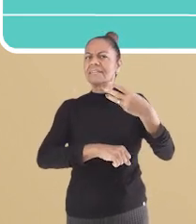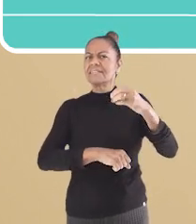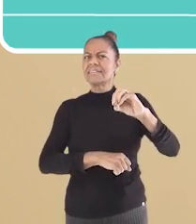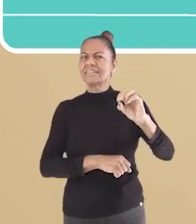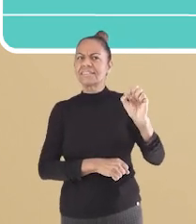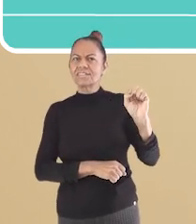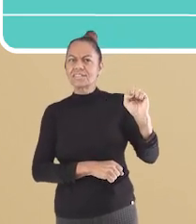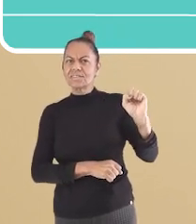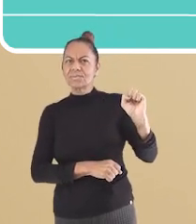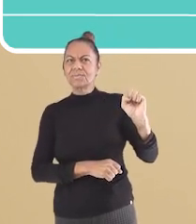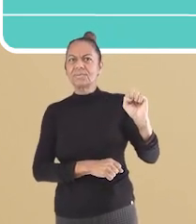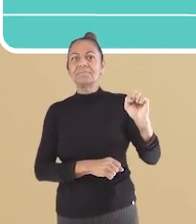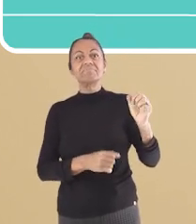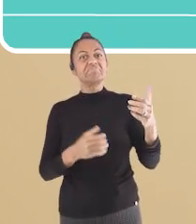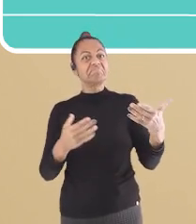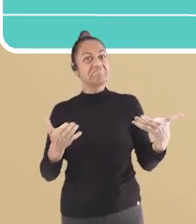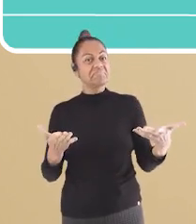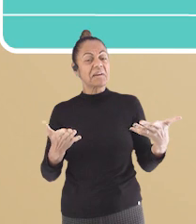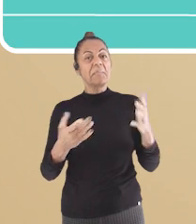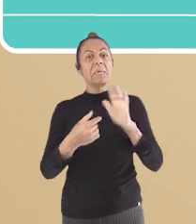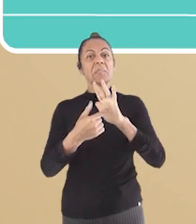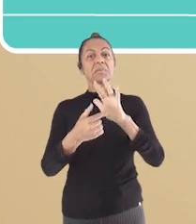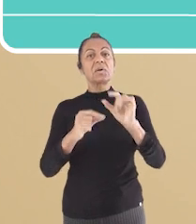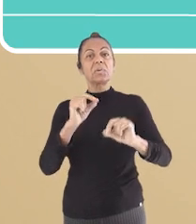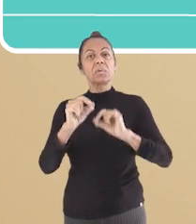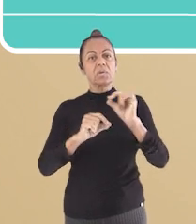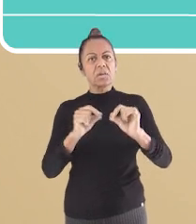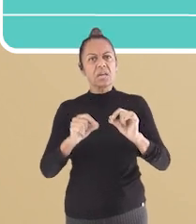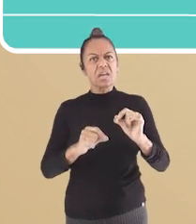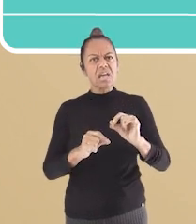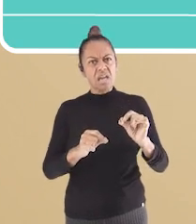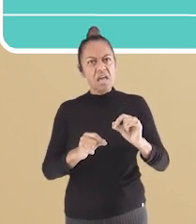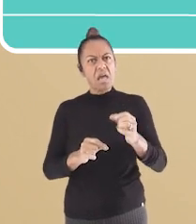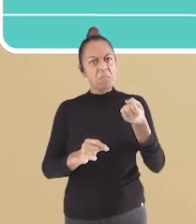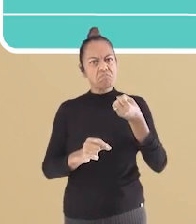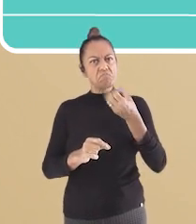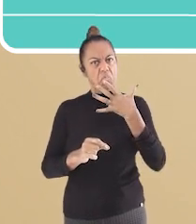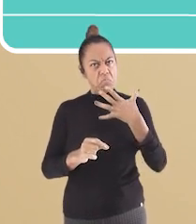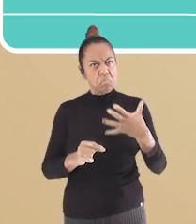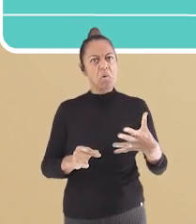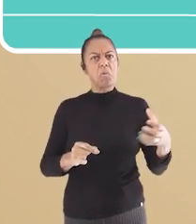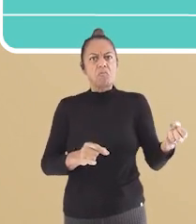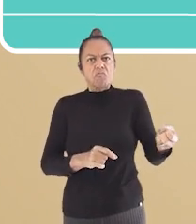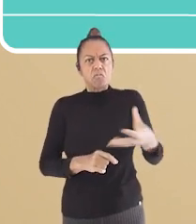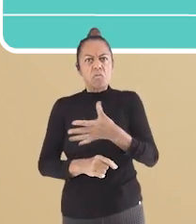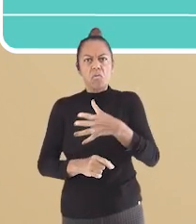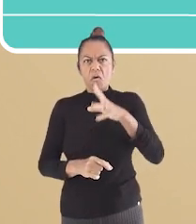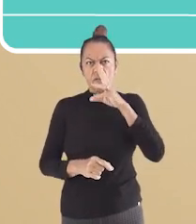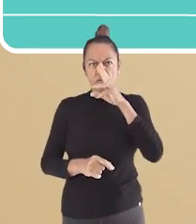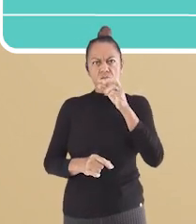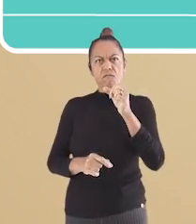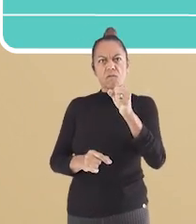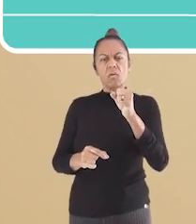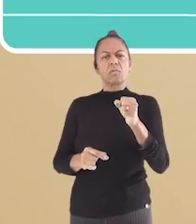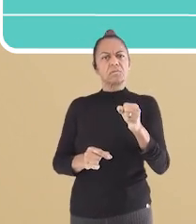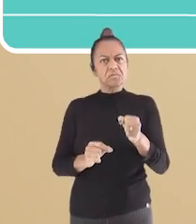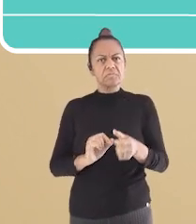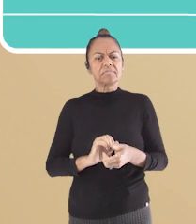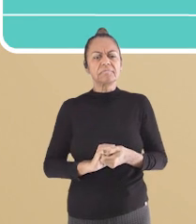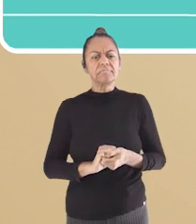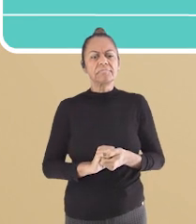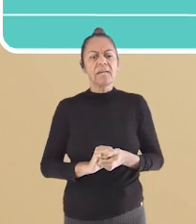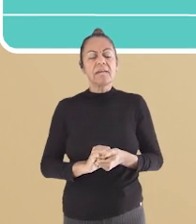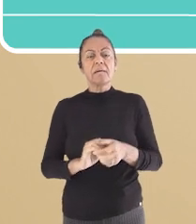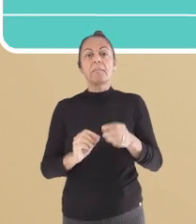Neste anúncio, o slogan é apenas para lembrar que a fórmula desse produto é super avançada. Super